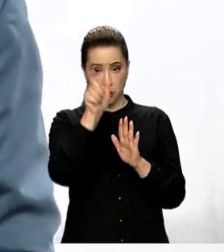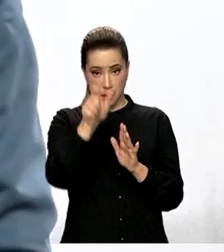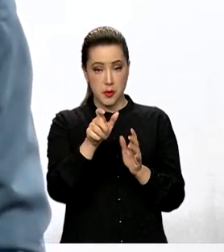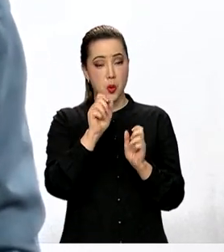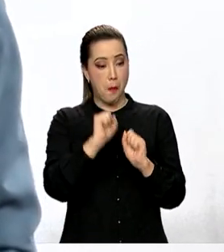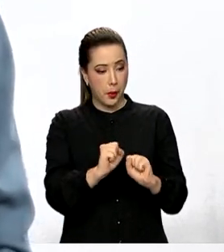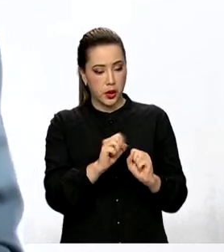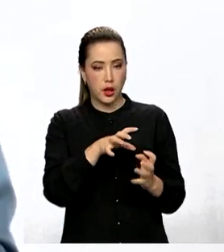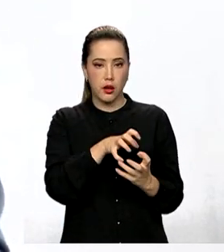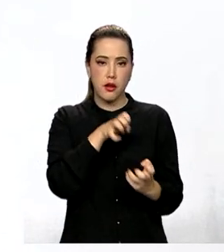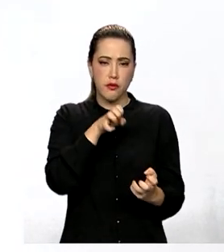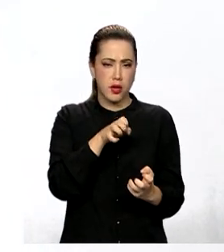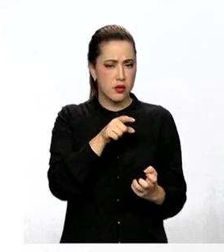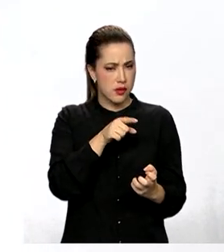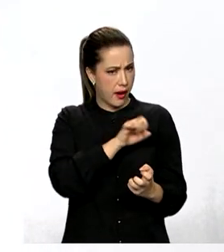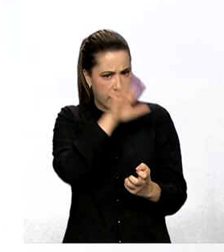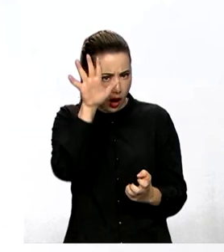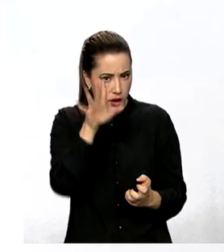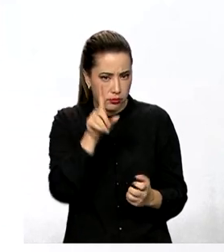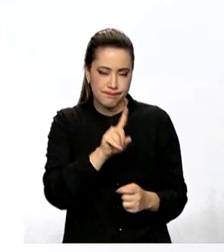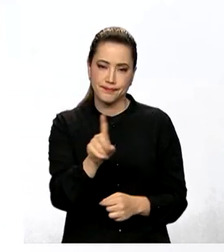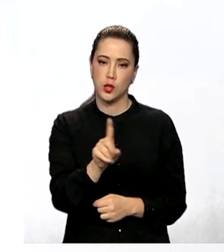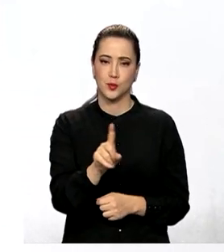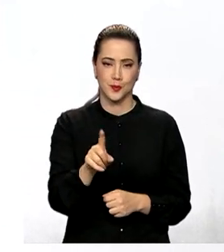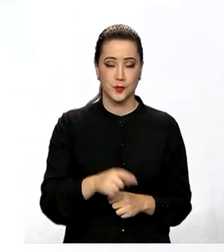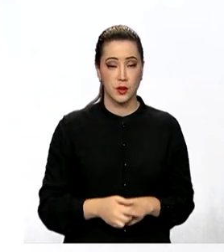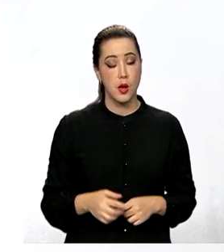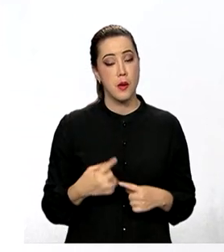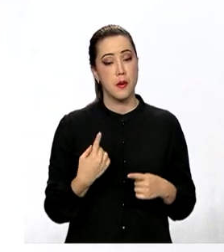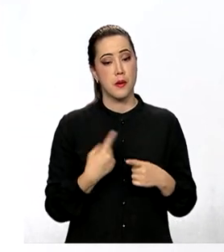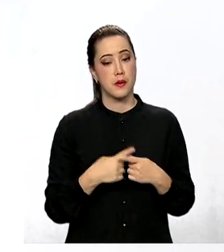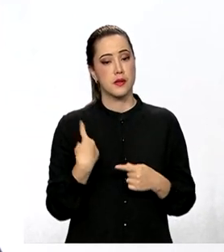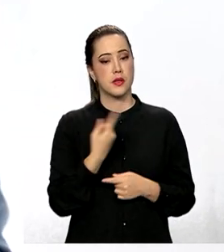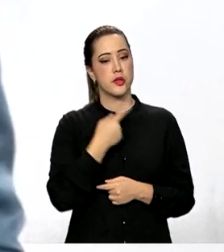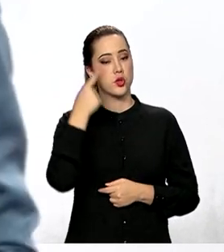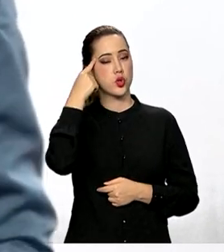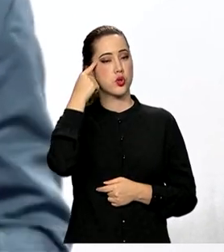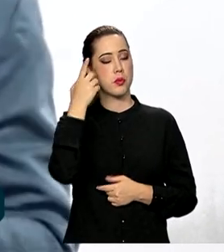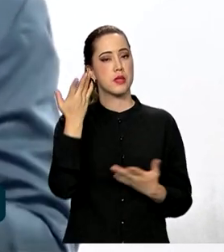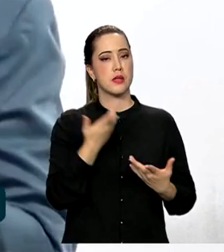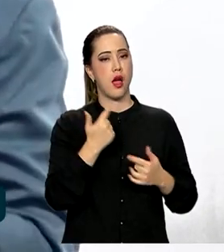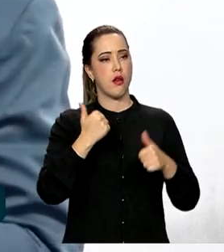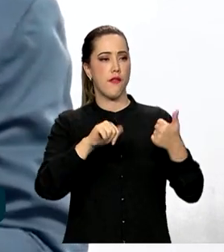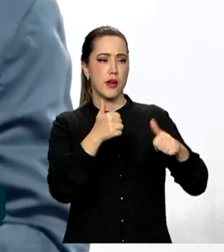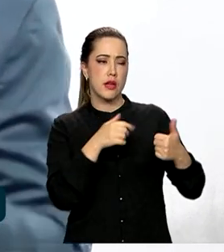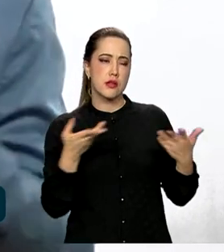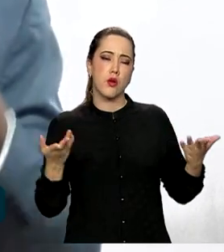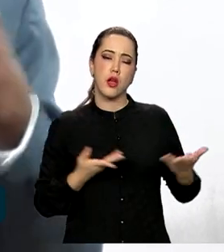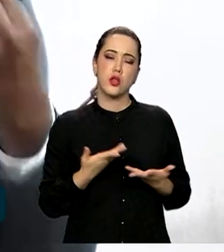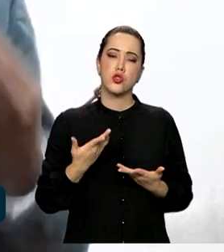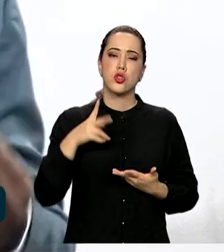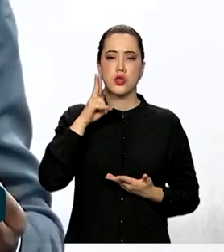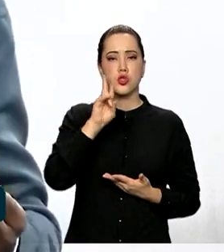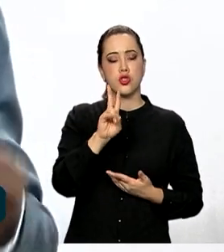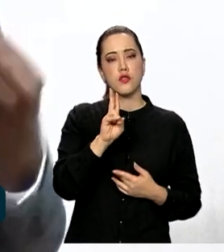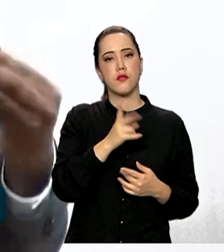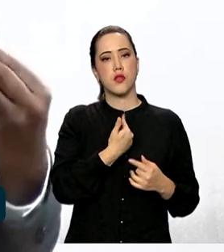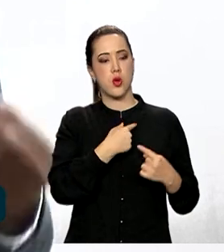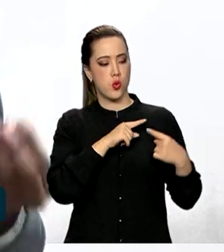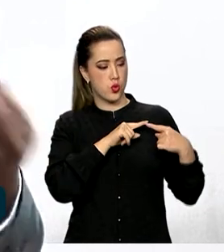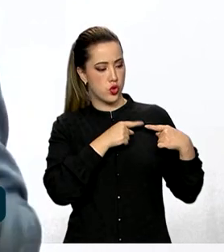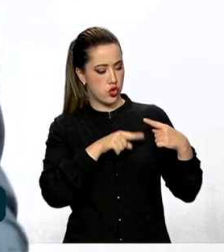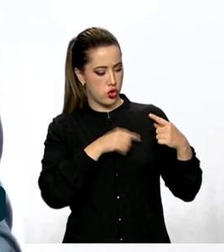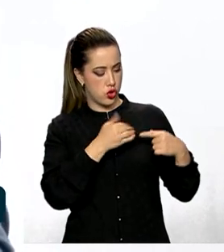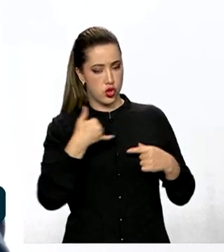Isso parece óbvio, mas não é. Se a gente pensar num critério que nós adotamos, que foi o critério cronológico de